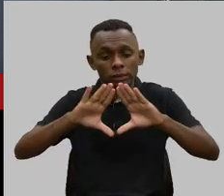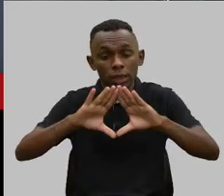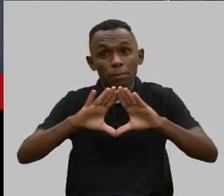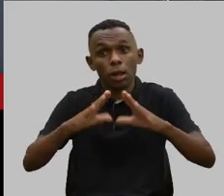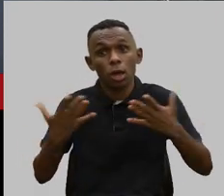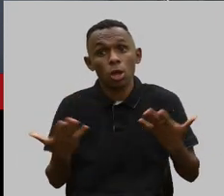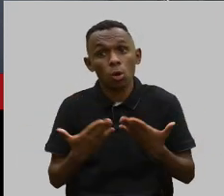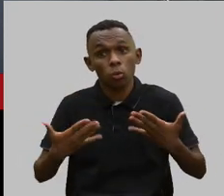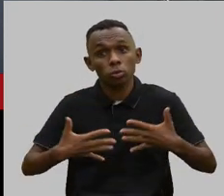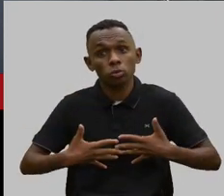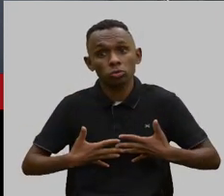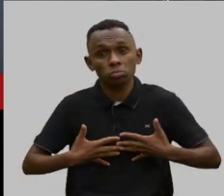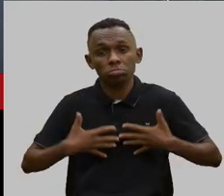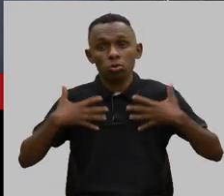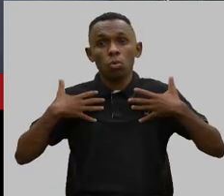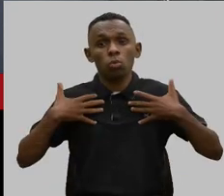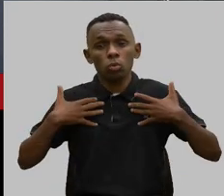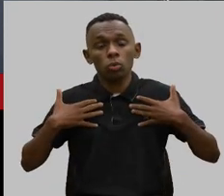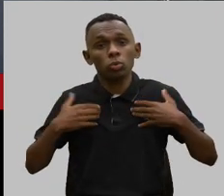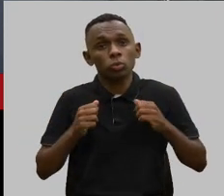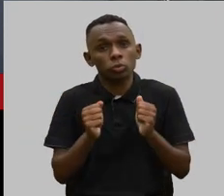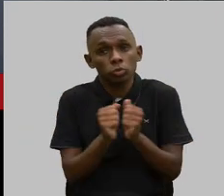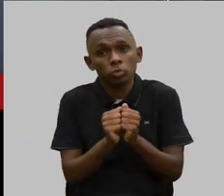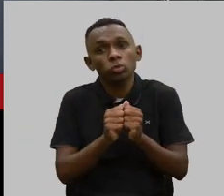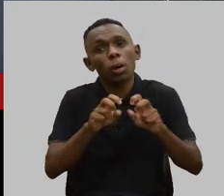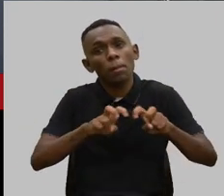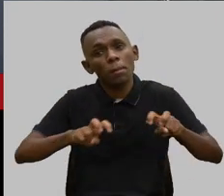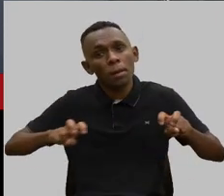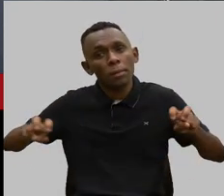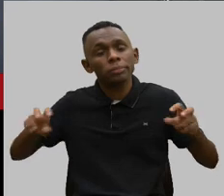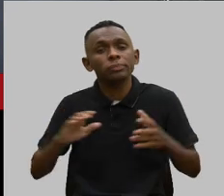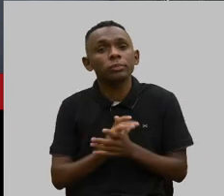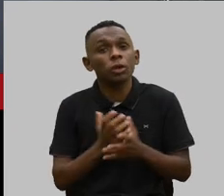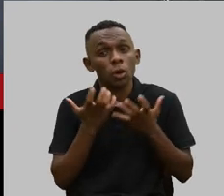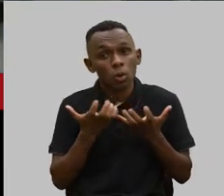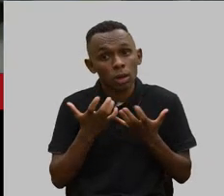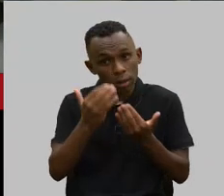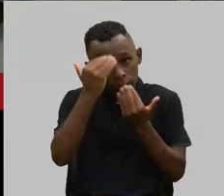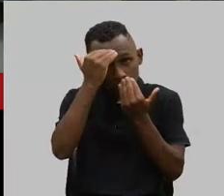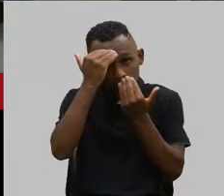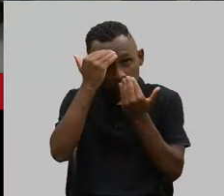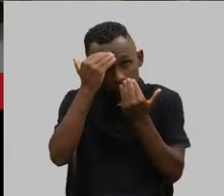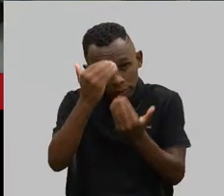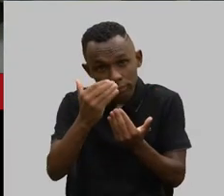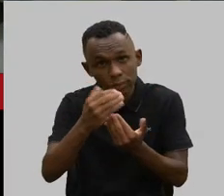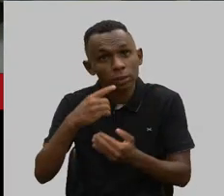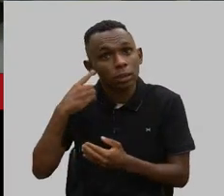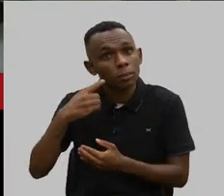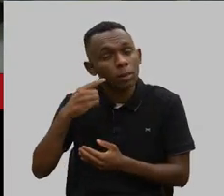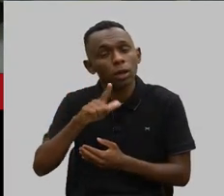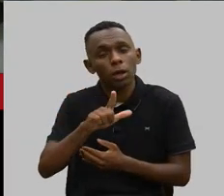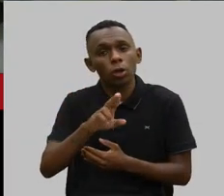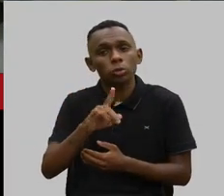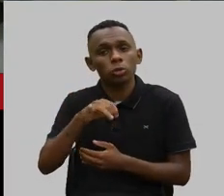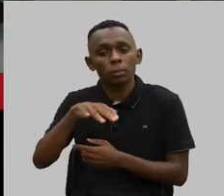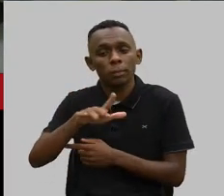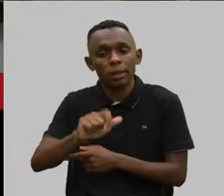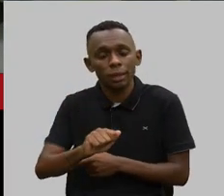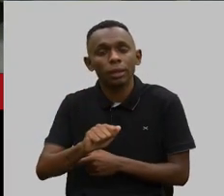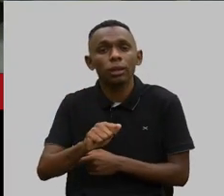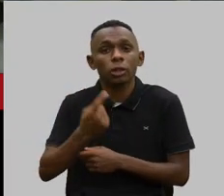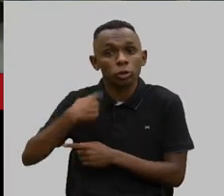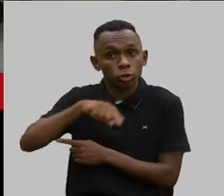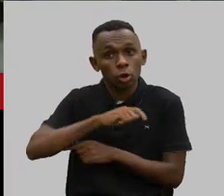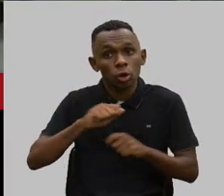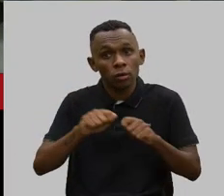honradíssima de compor essa mesa ao seu lado. Quero agradecer à deputada Ludi. Nós fizemos